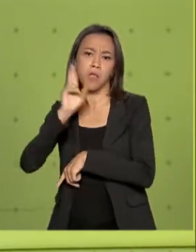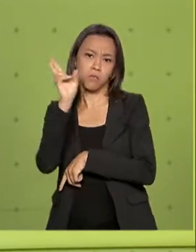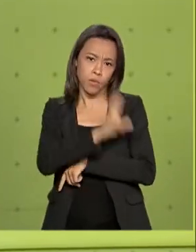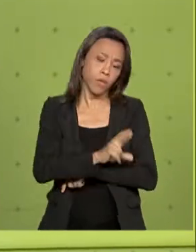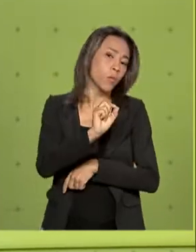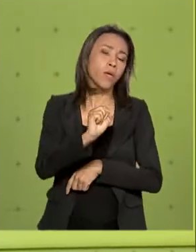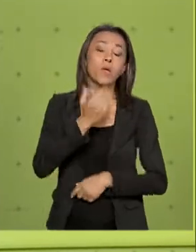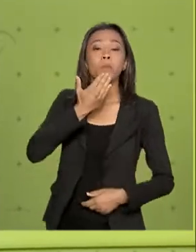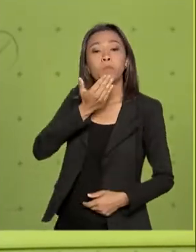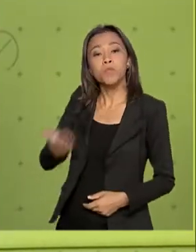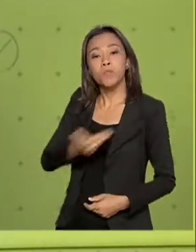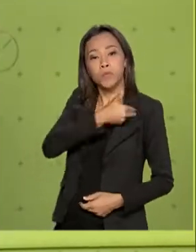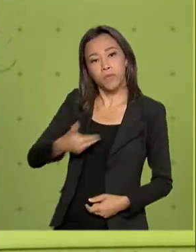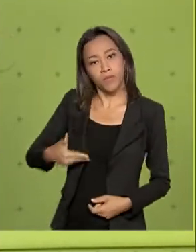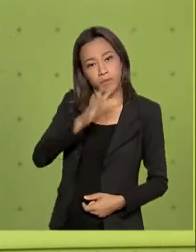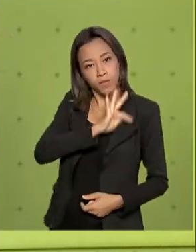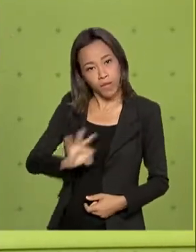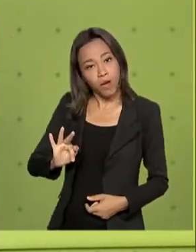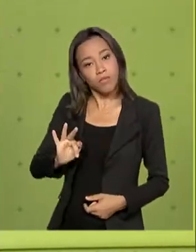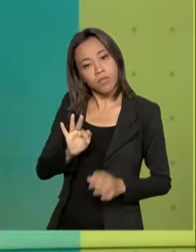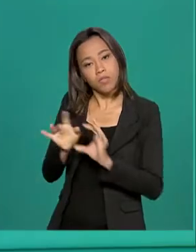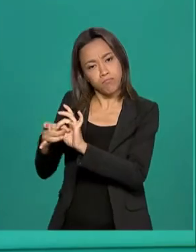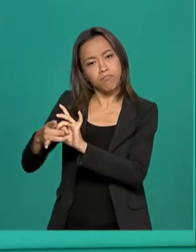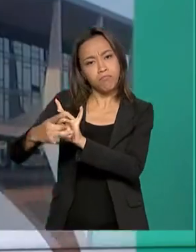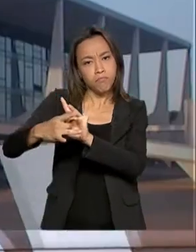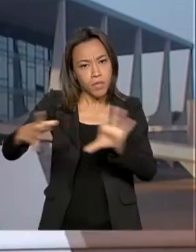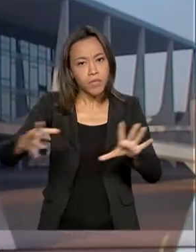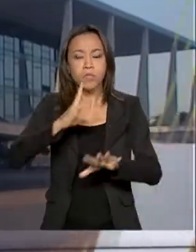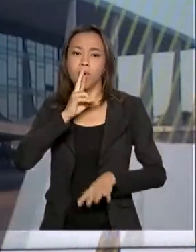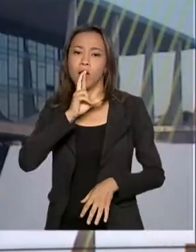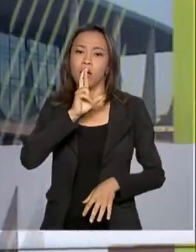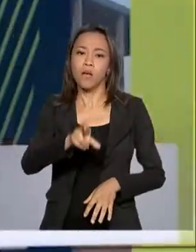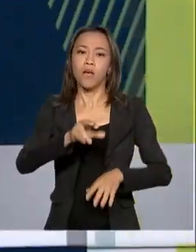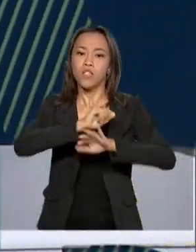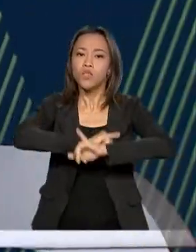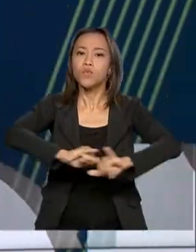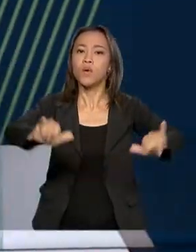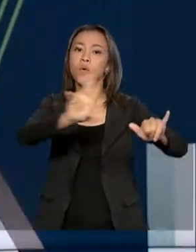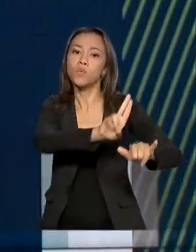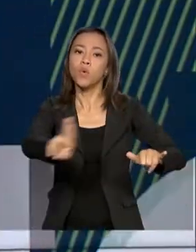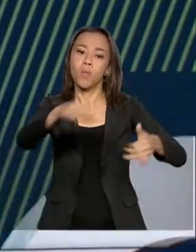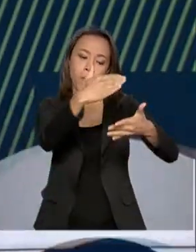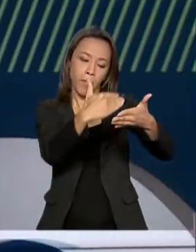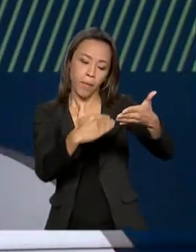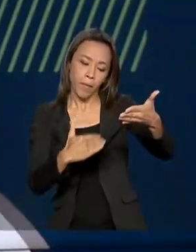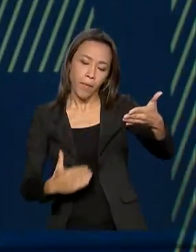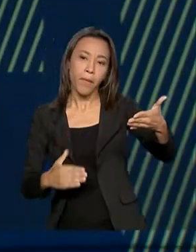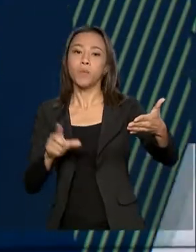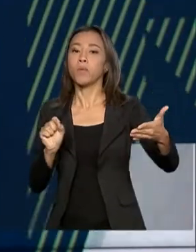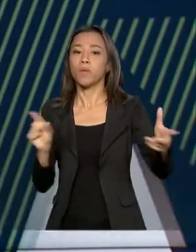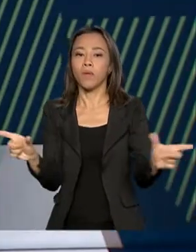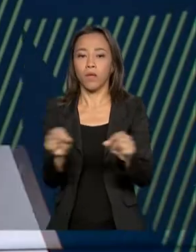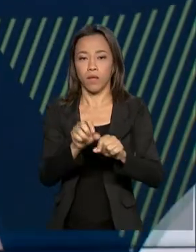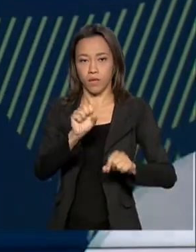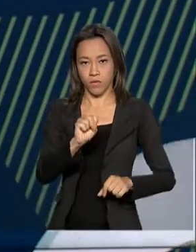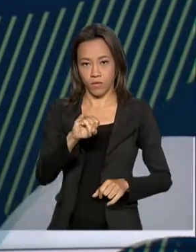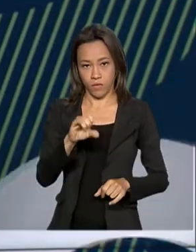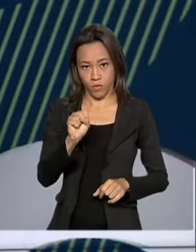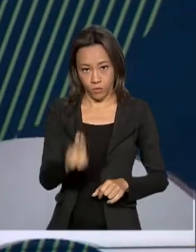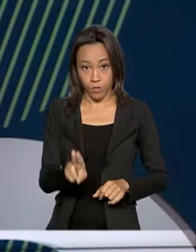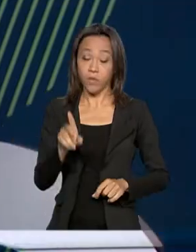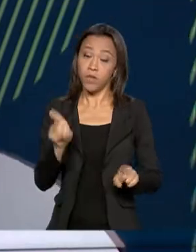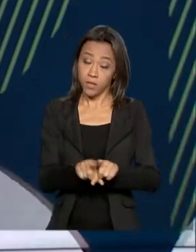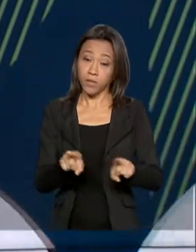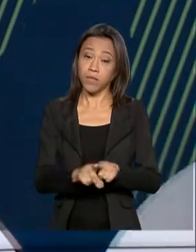e autorizou a divulgação dos resultados do Sistema de Seleção Unificada, SISU, e as inscrições para o ProUni estão abertas